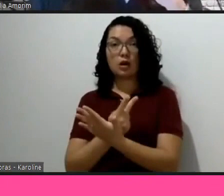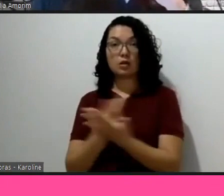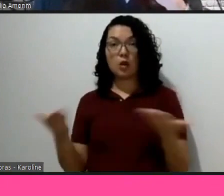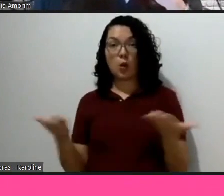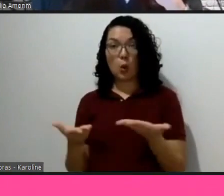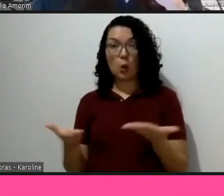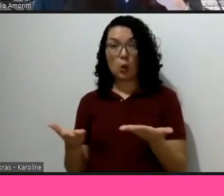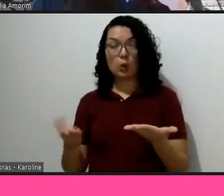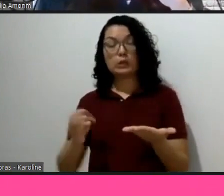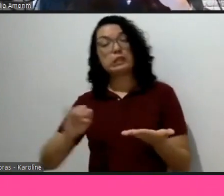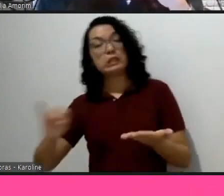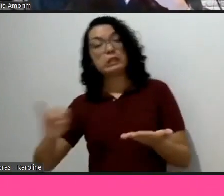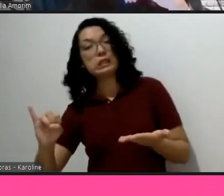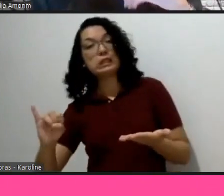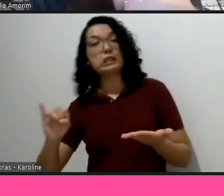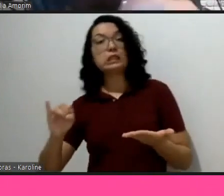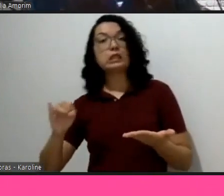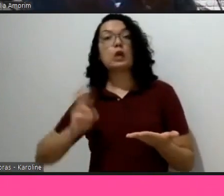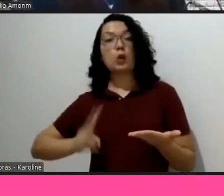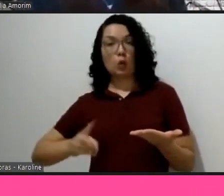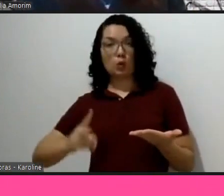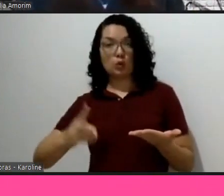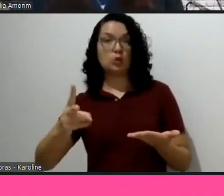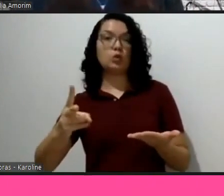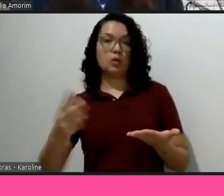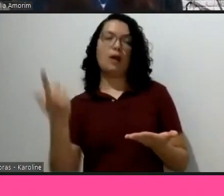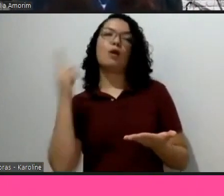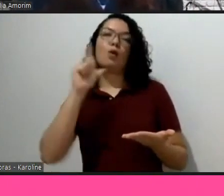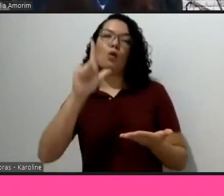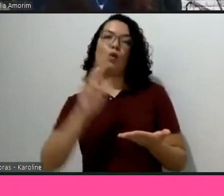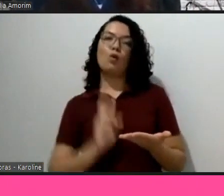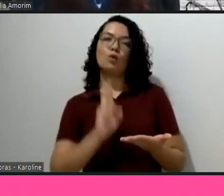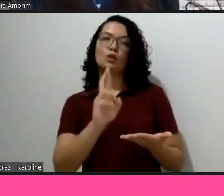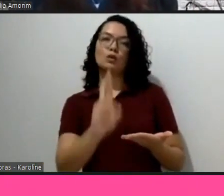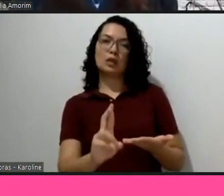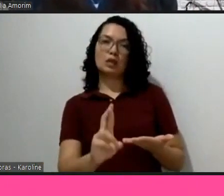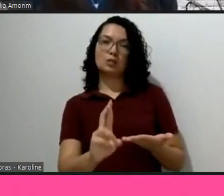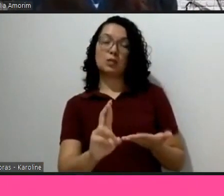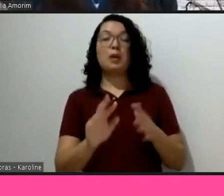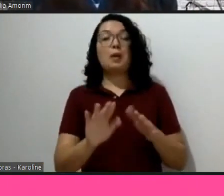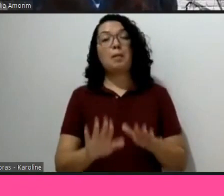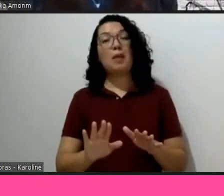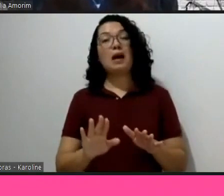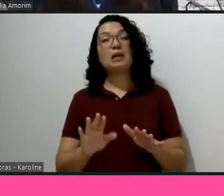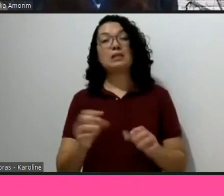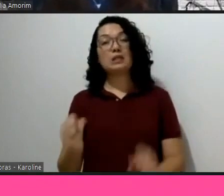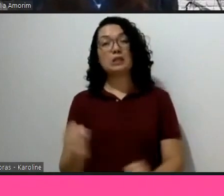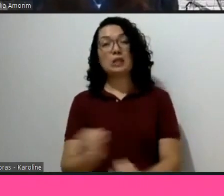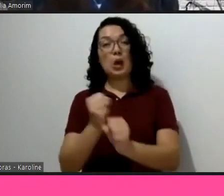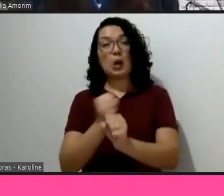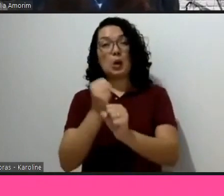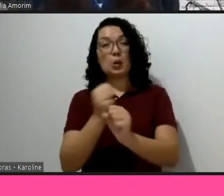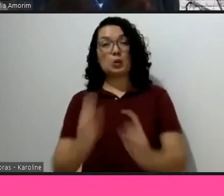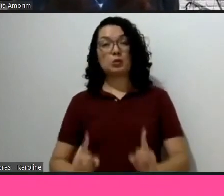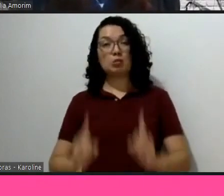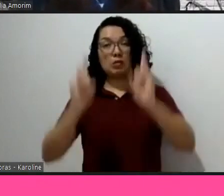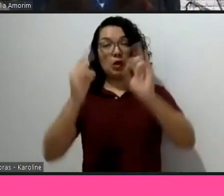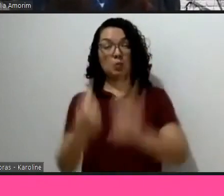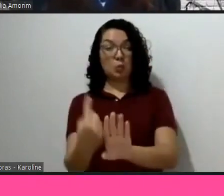por mais tempo, aí você consegue responder. Se for uma coisa muito lá para trás, aí começa a ter ruído na sua avaliação.